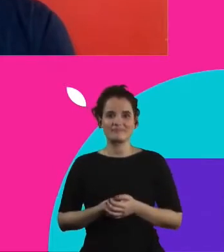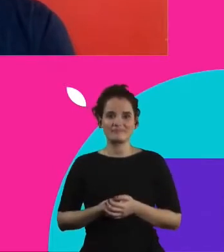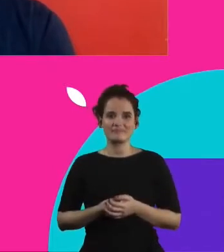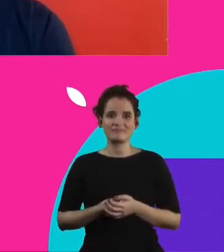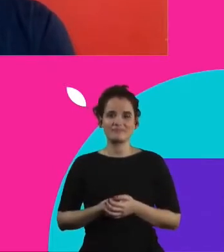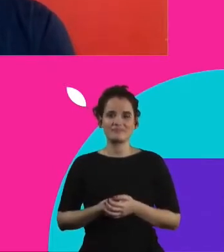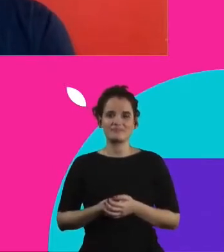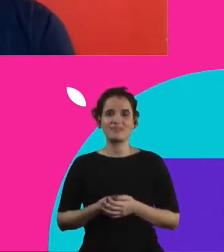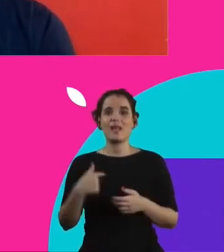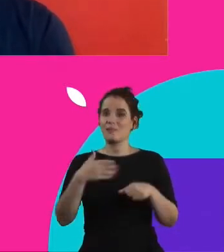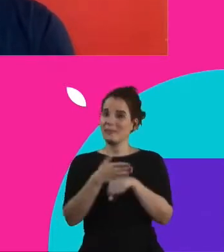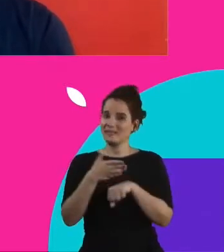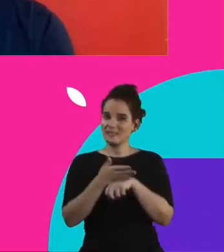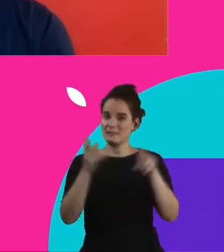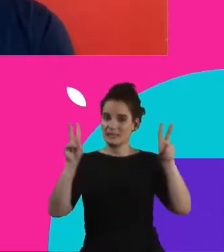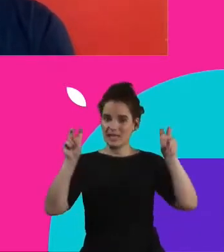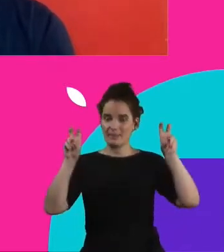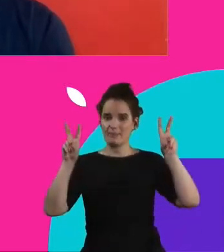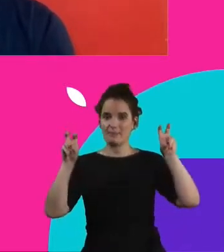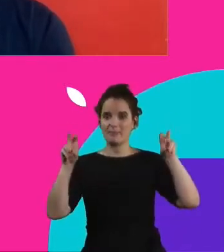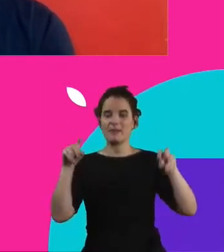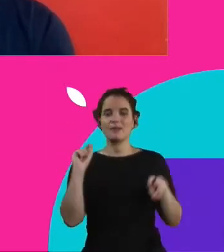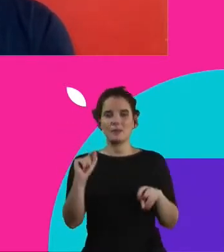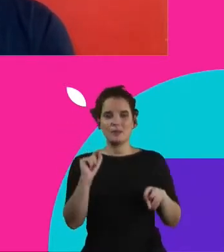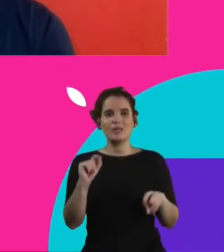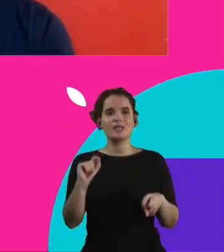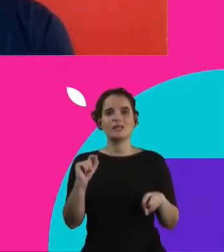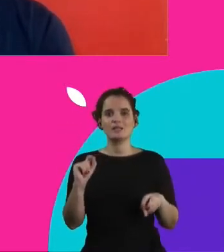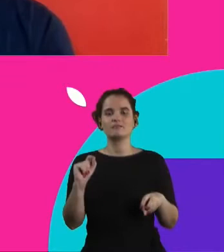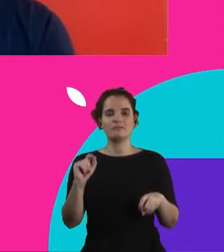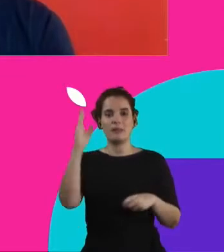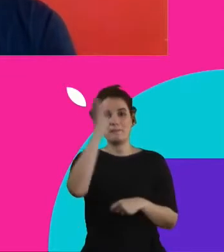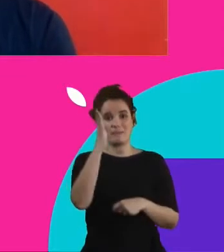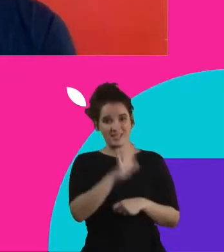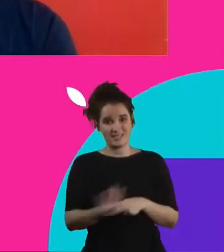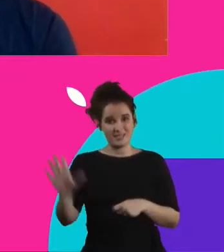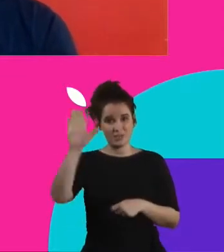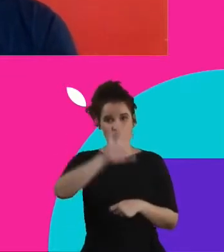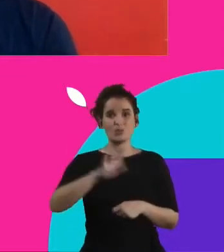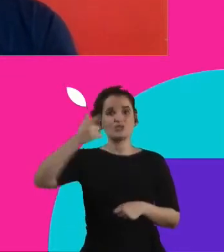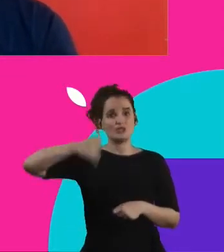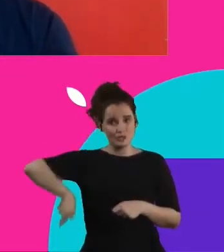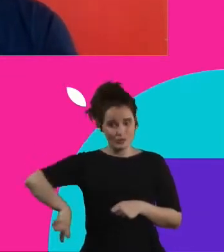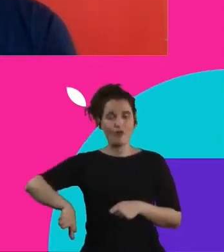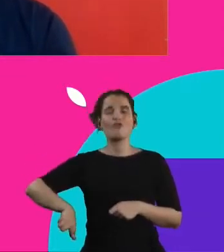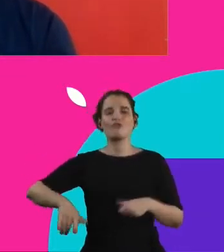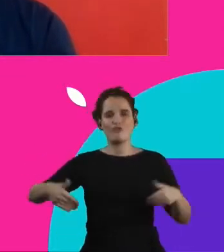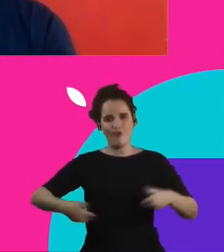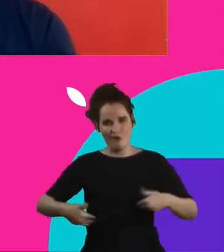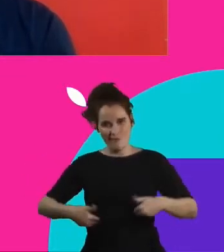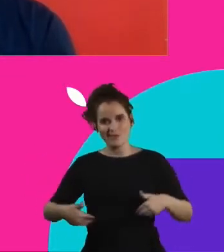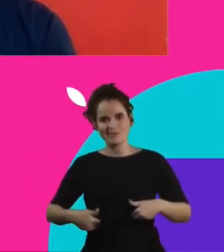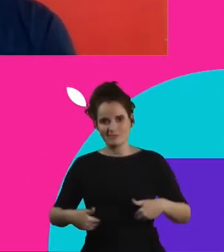Bom, participo aqui dessa temática, a gente trazendo a questão do Brasil de volta ao mapa da fome, junto